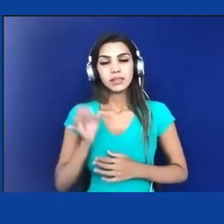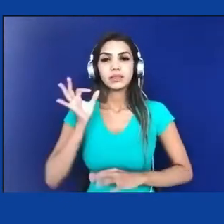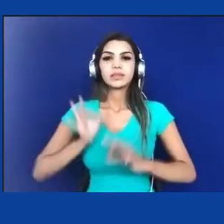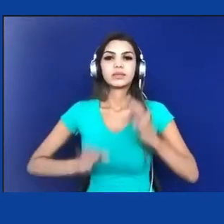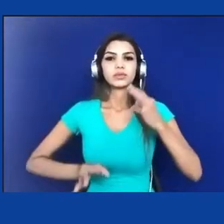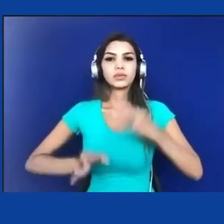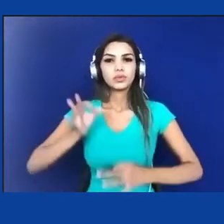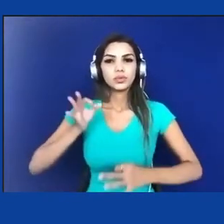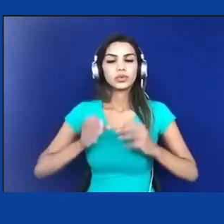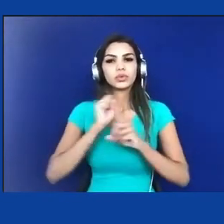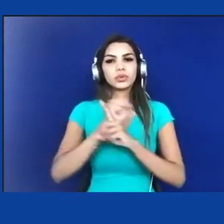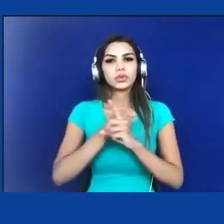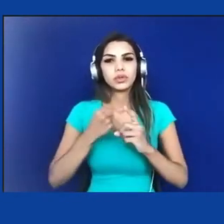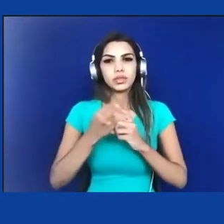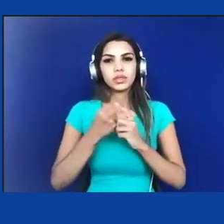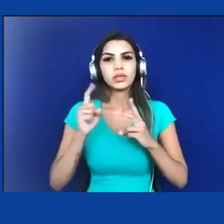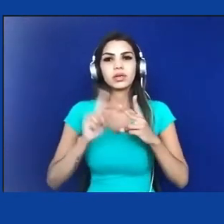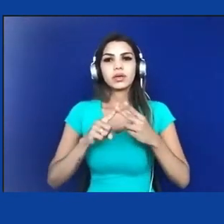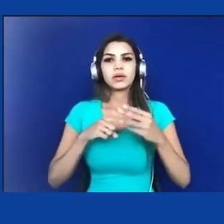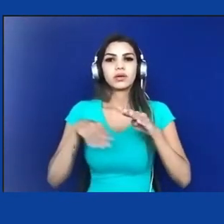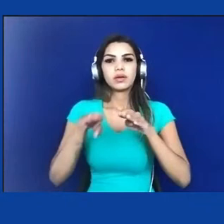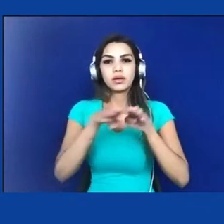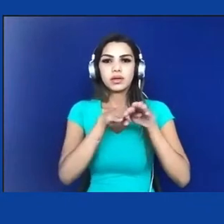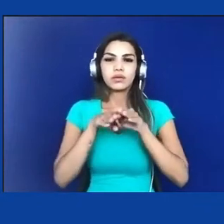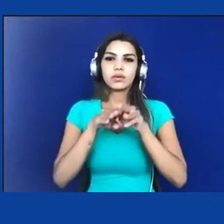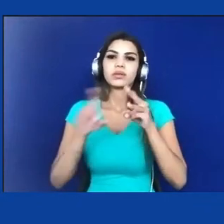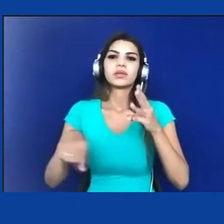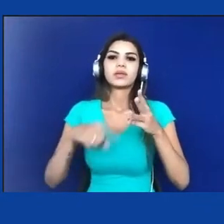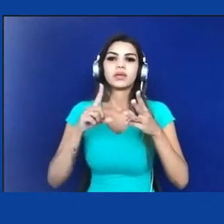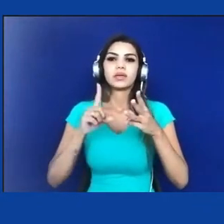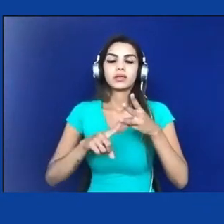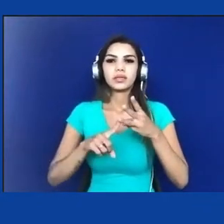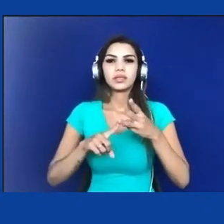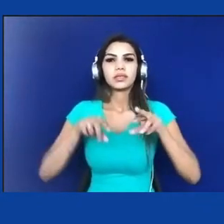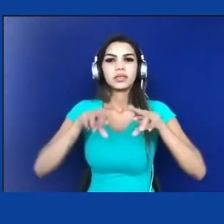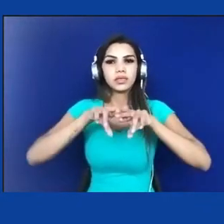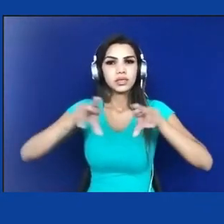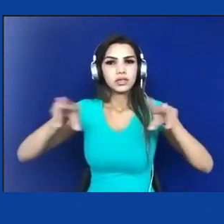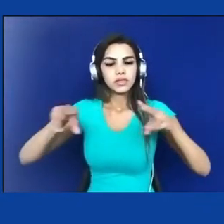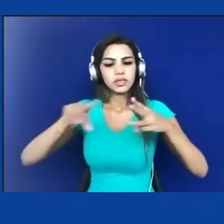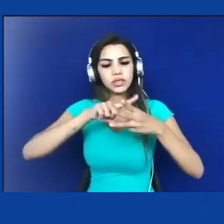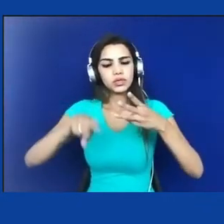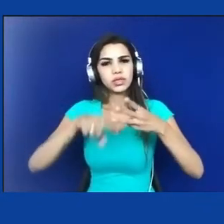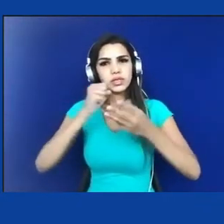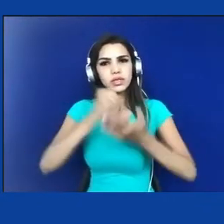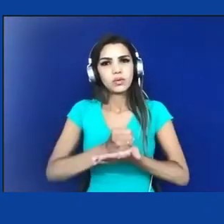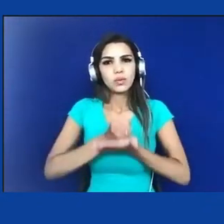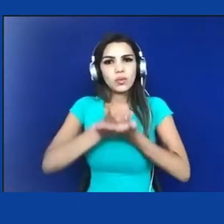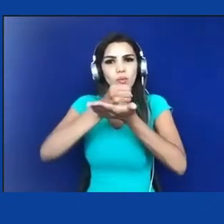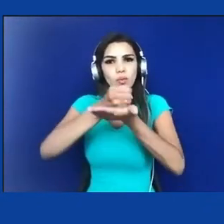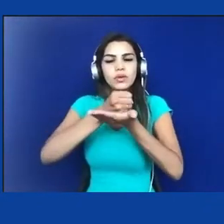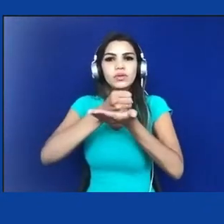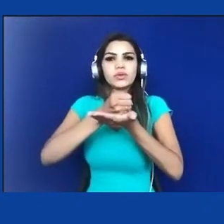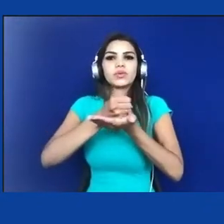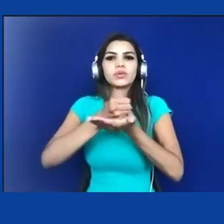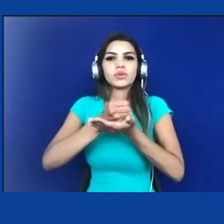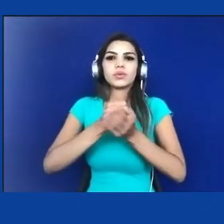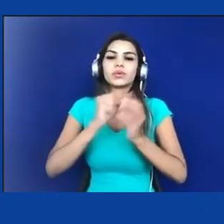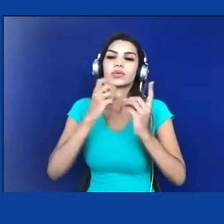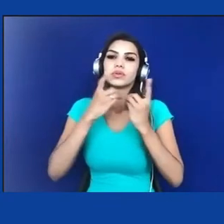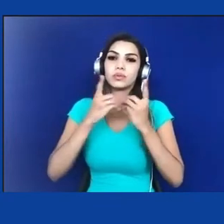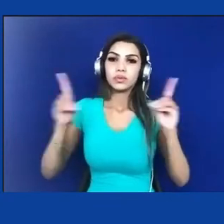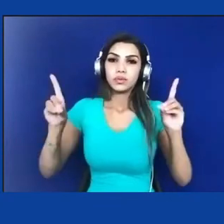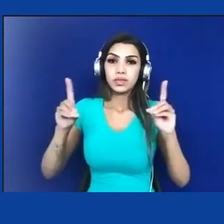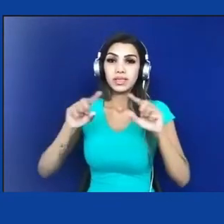igualdade e a diversidade devem ser os eixos de sustentação de uma democracia, a ausência desses